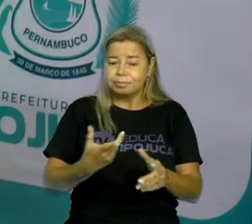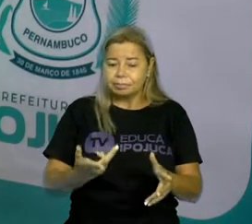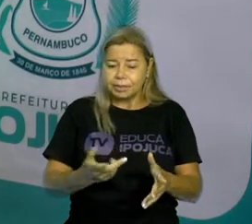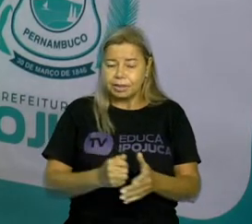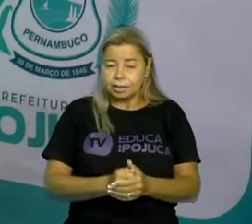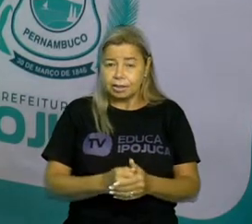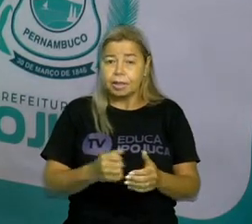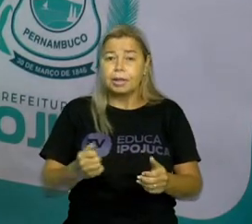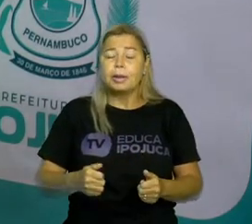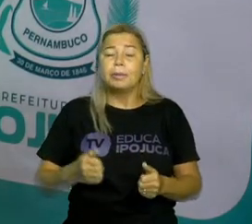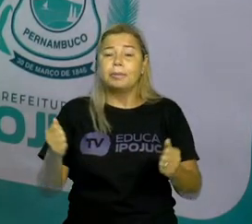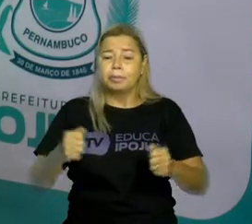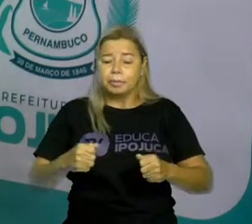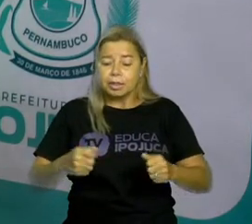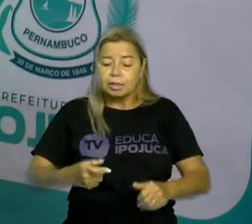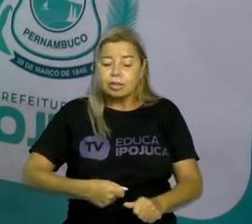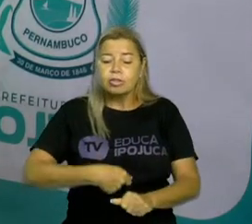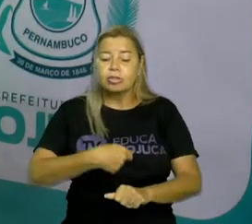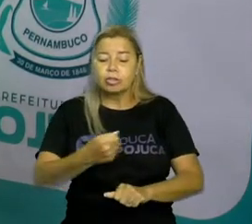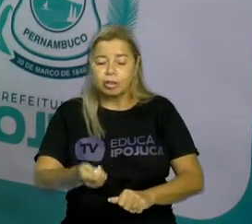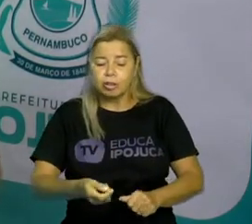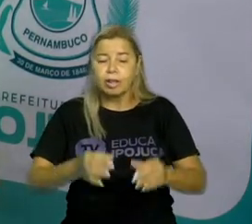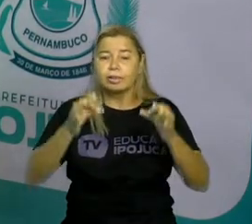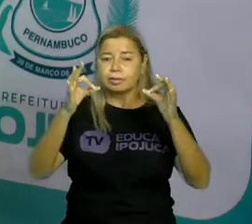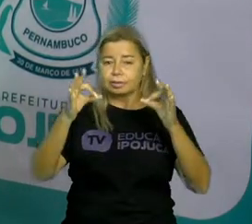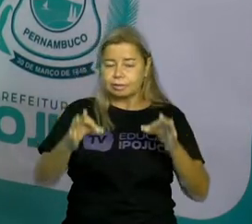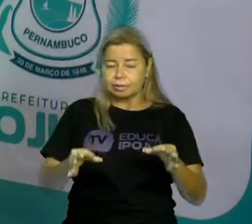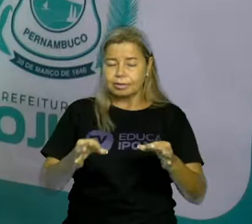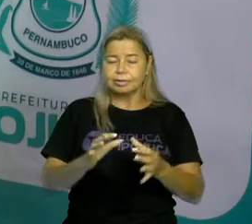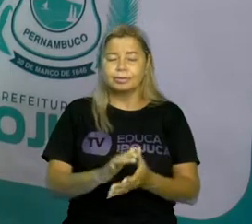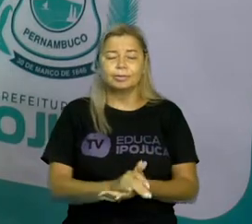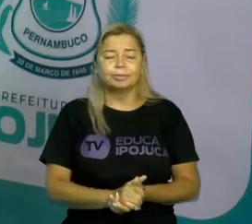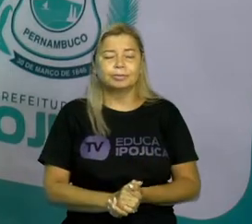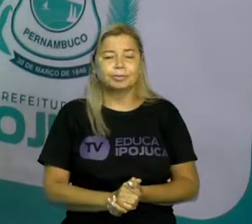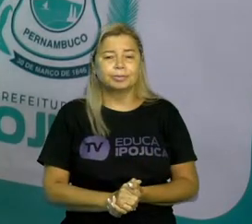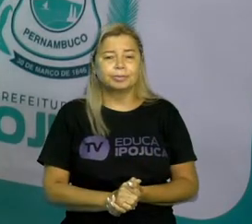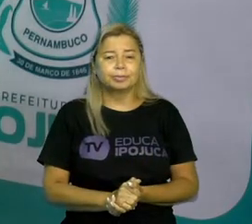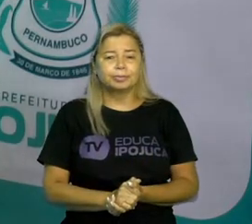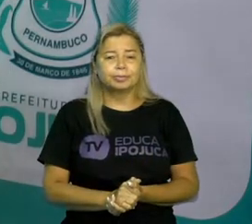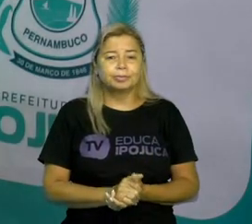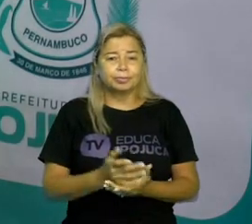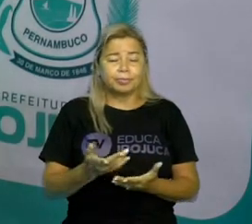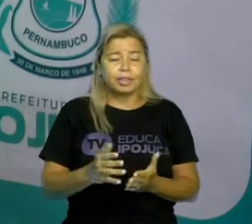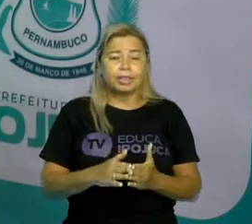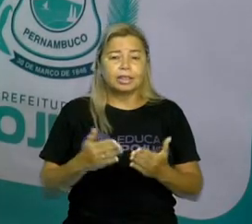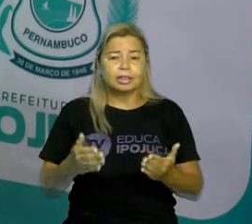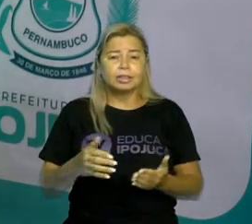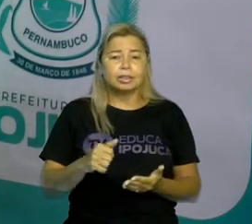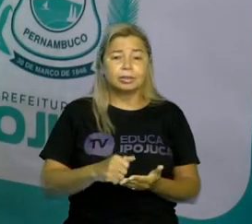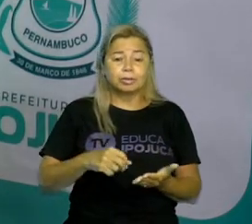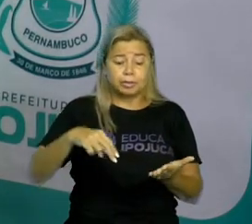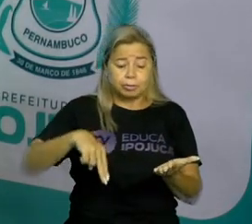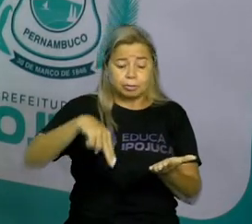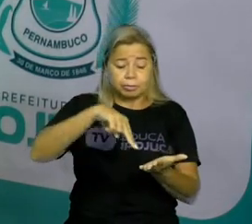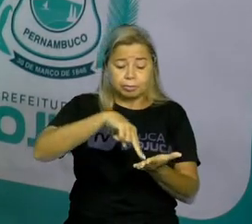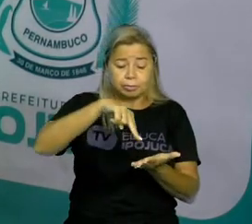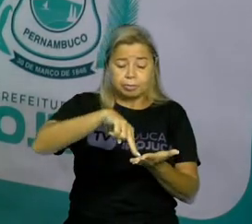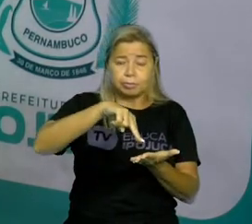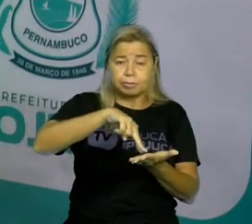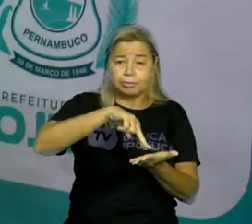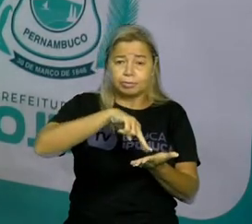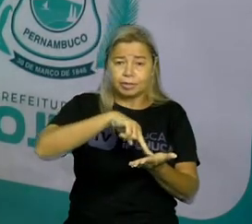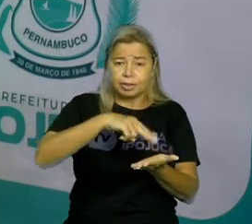jogar e cair no um. Se cair no dois, perdeu. A amarelinha, ela é uma brincadeira infantil tradicional,